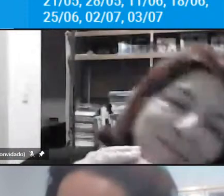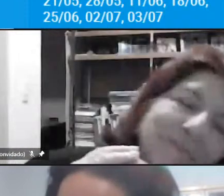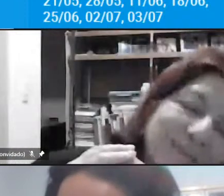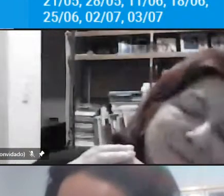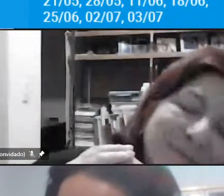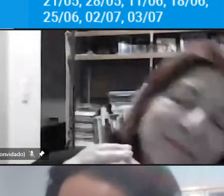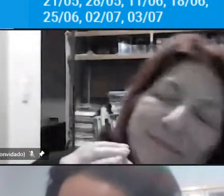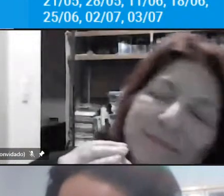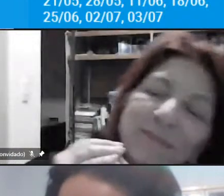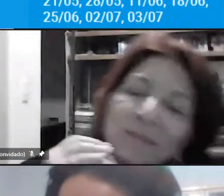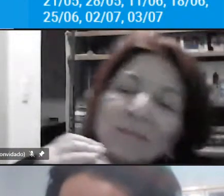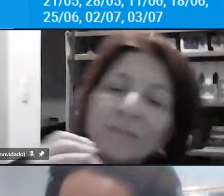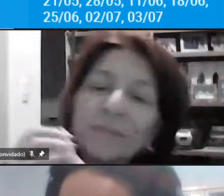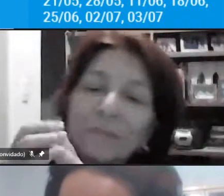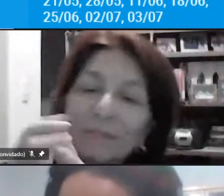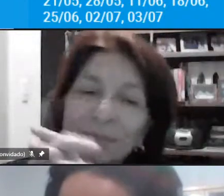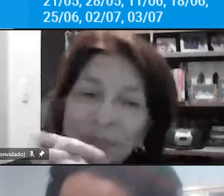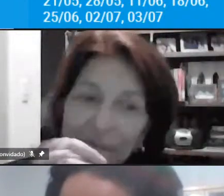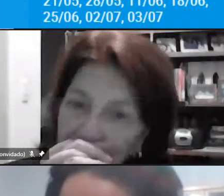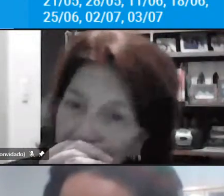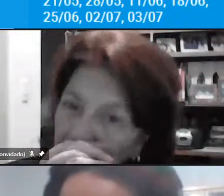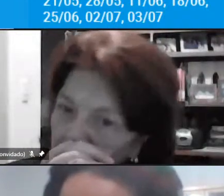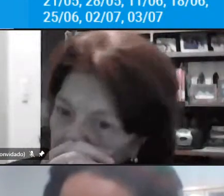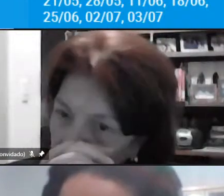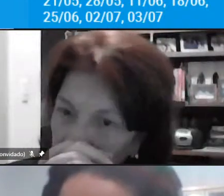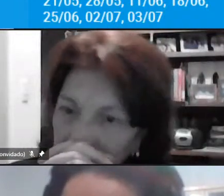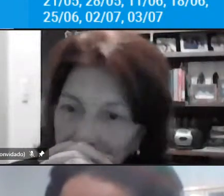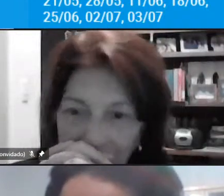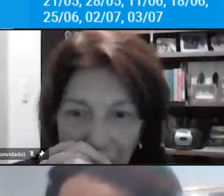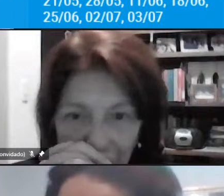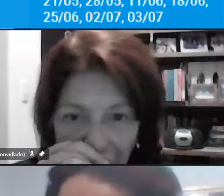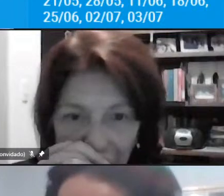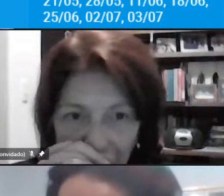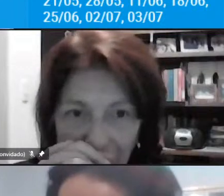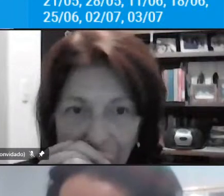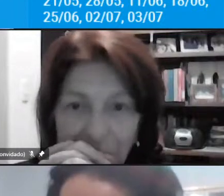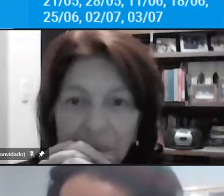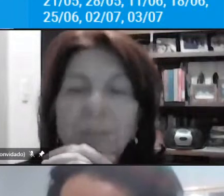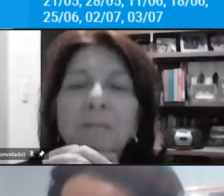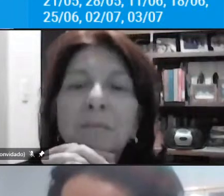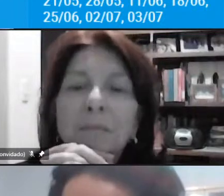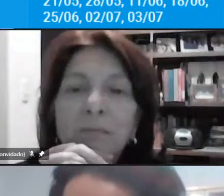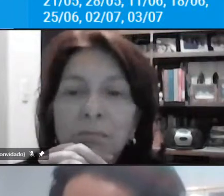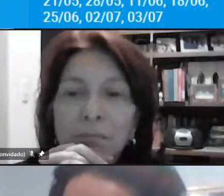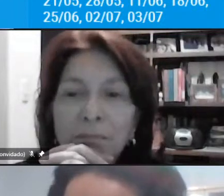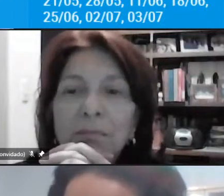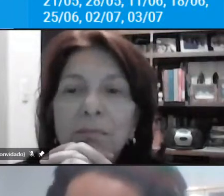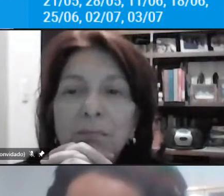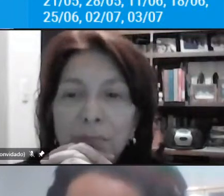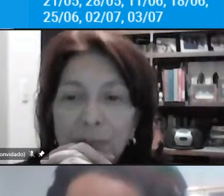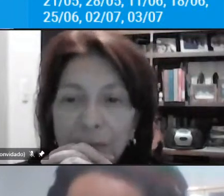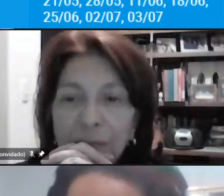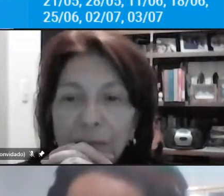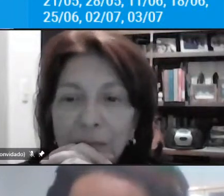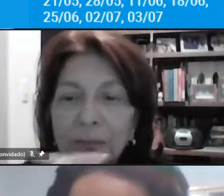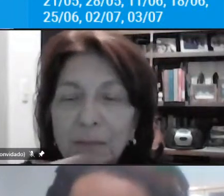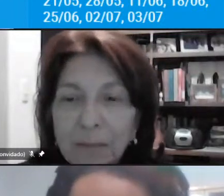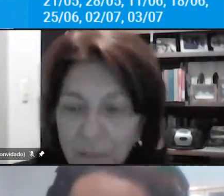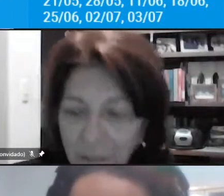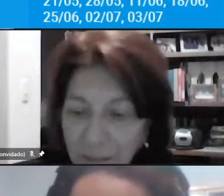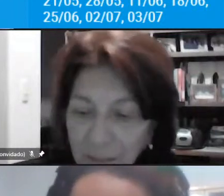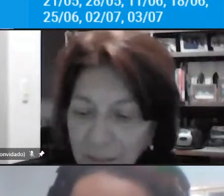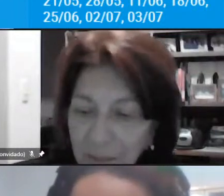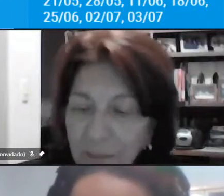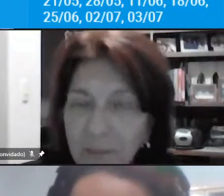a nenhum lugar e aí você acaba transferindo o congestionamento de um ponto para 500 metros